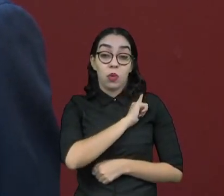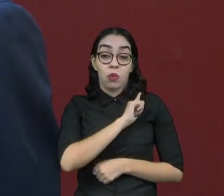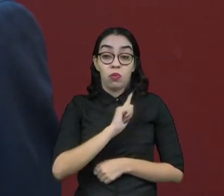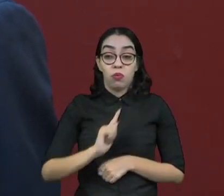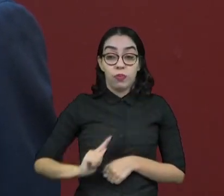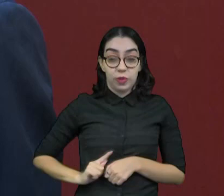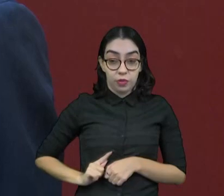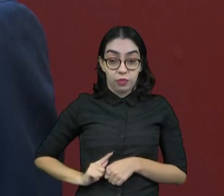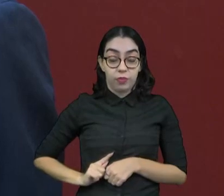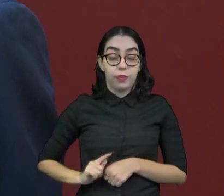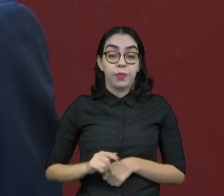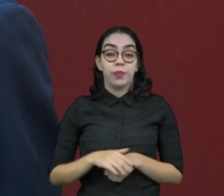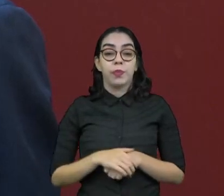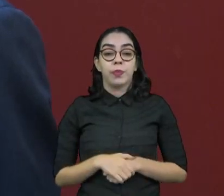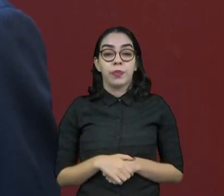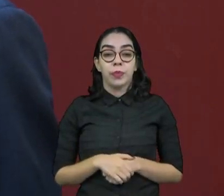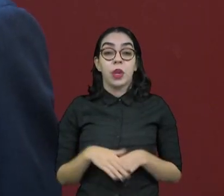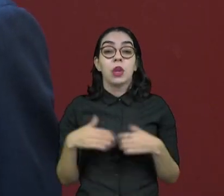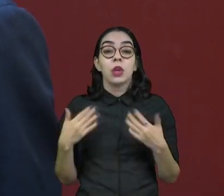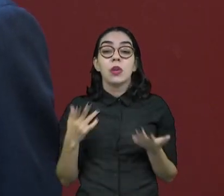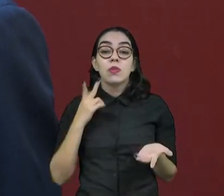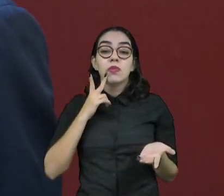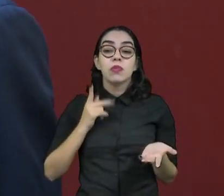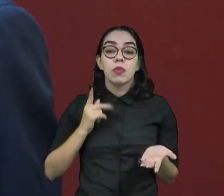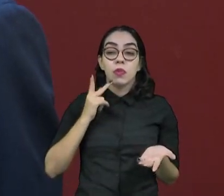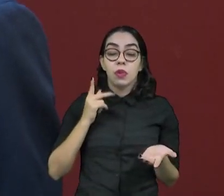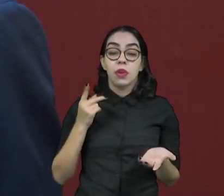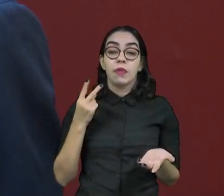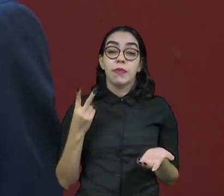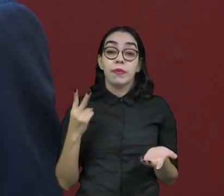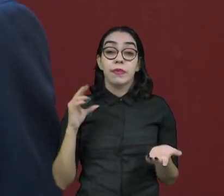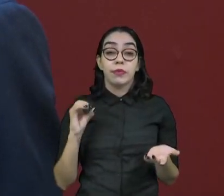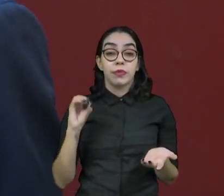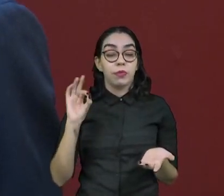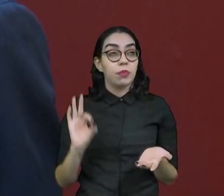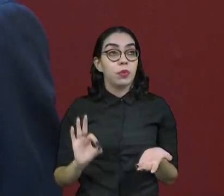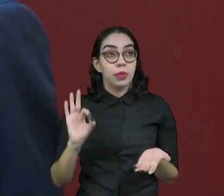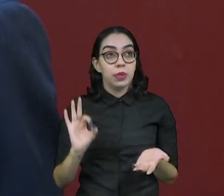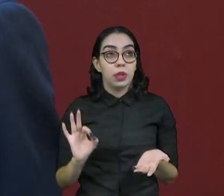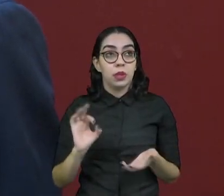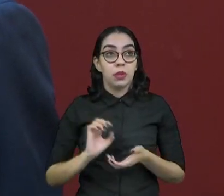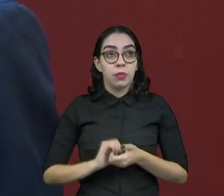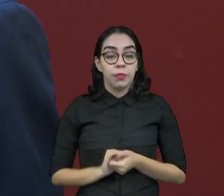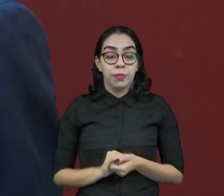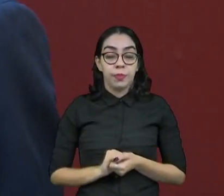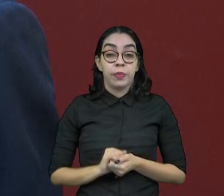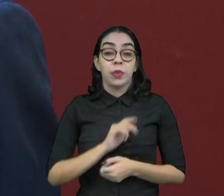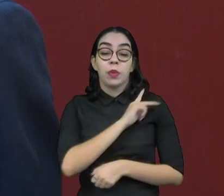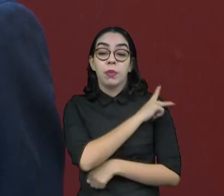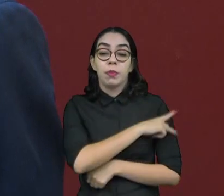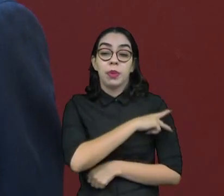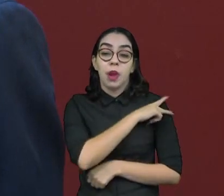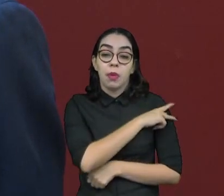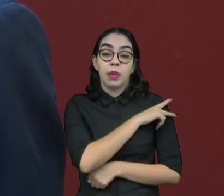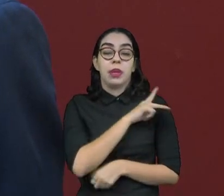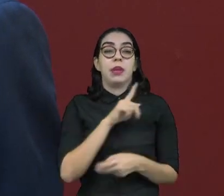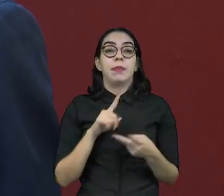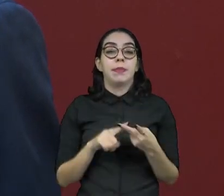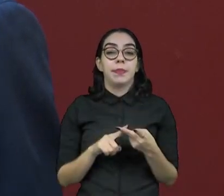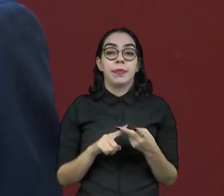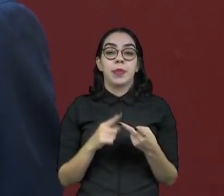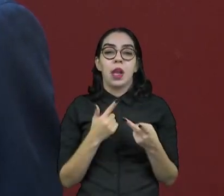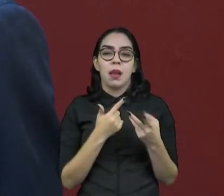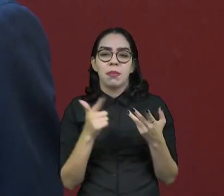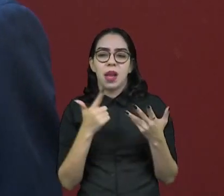sábado, no Ceará, eram 25% dos eleitores, que ainda não sabiam em quem iriam votar para governador. No Piauí, um terço. Em Pernambuco, um terço. Em